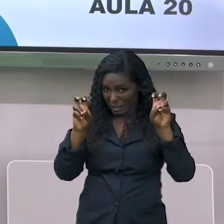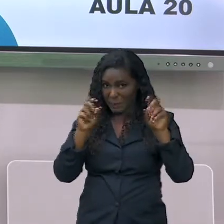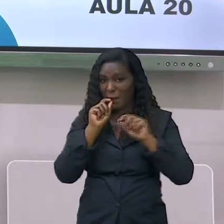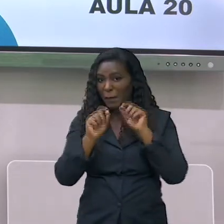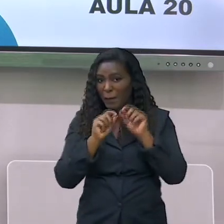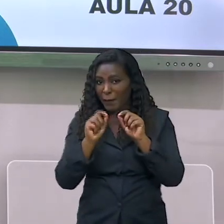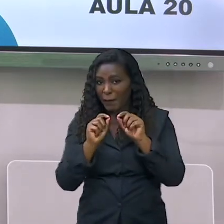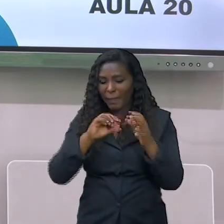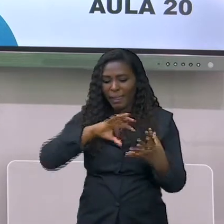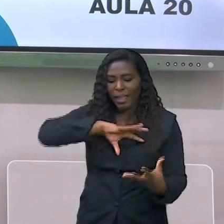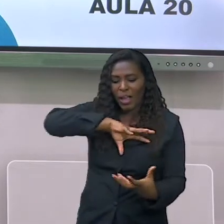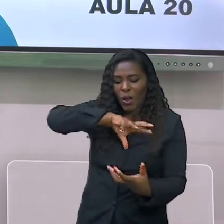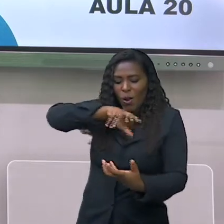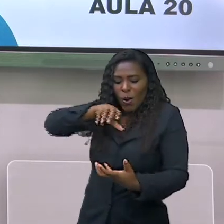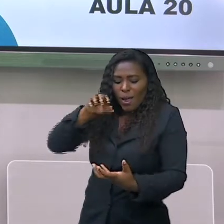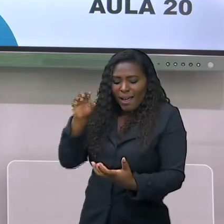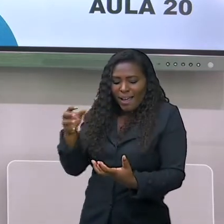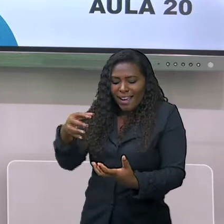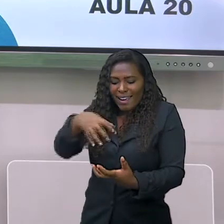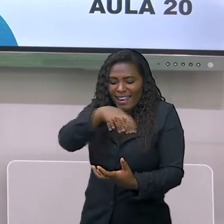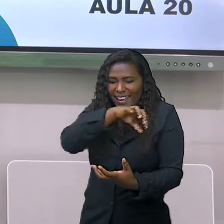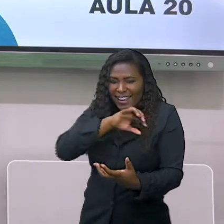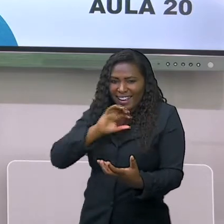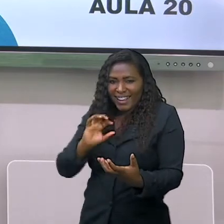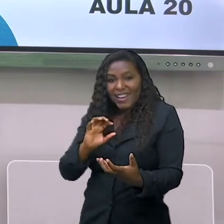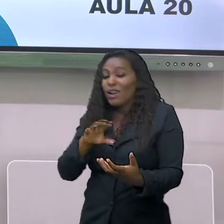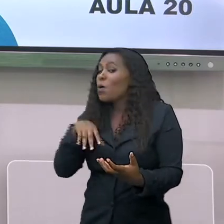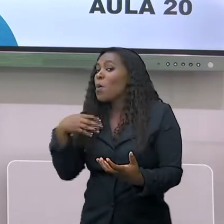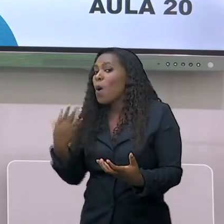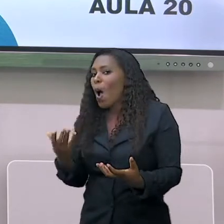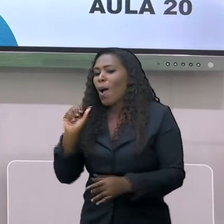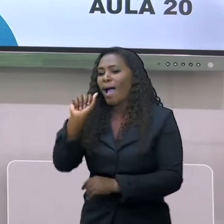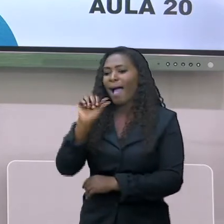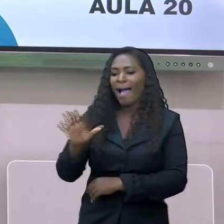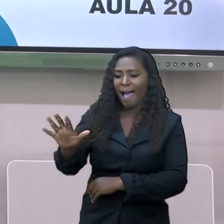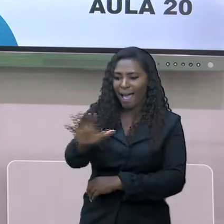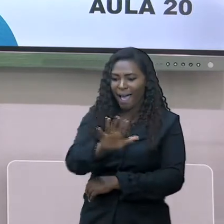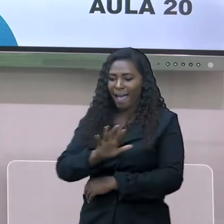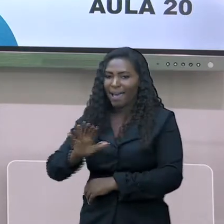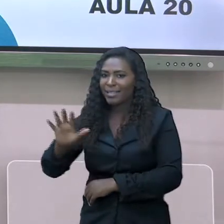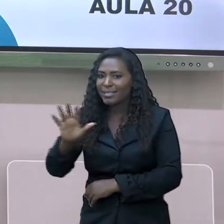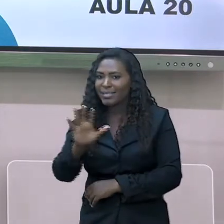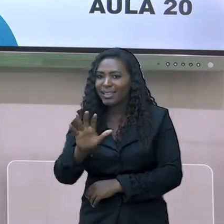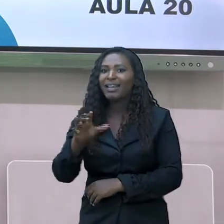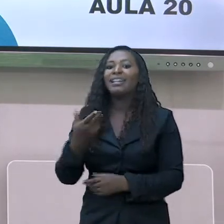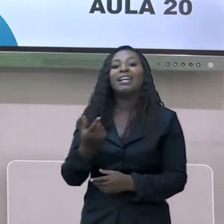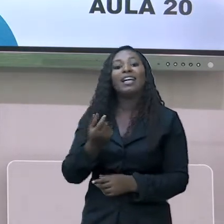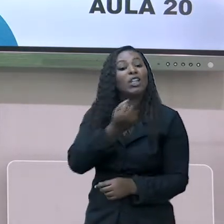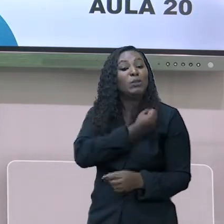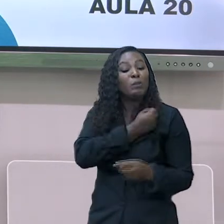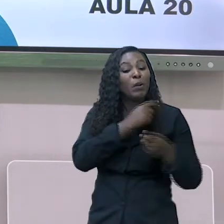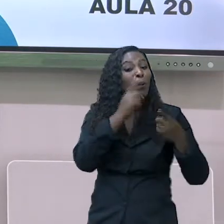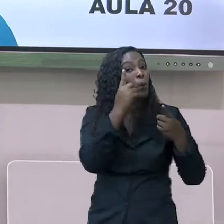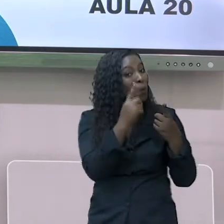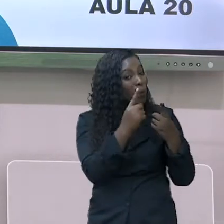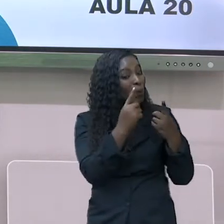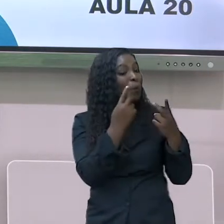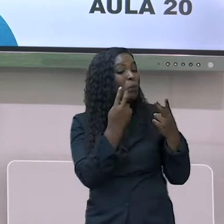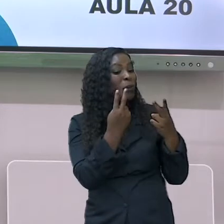Está ali parte 1, nós vamos ter a parte 2, 3. Por quê? Porque o continente asiático é muito grande.